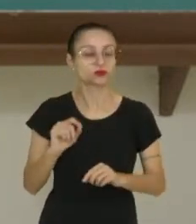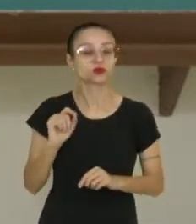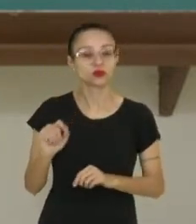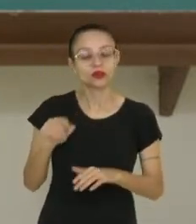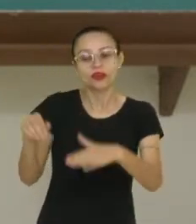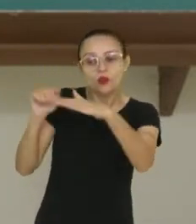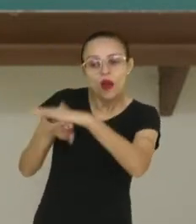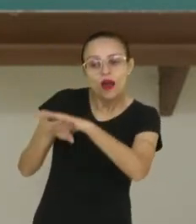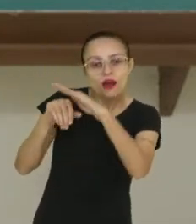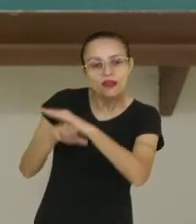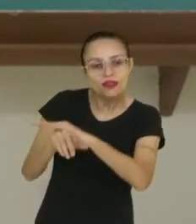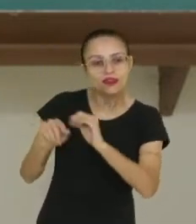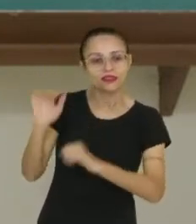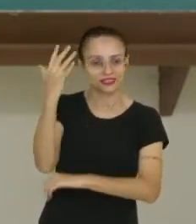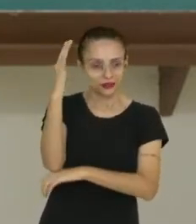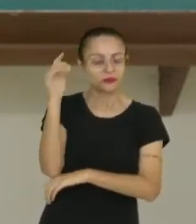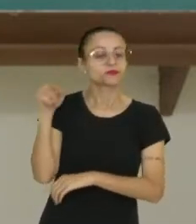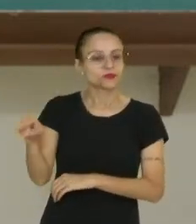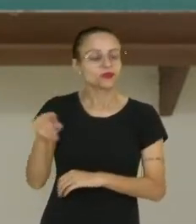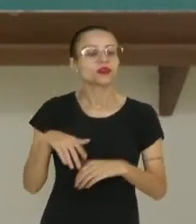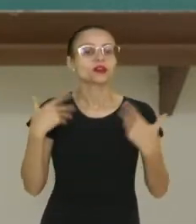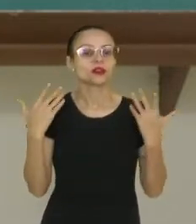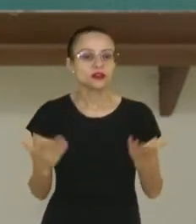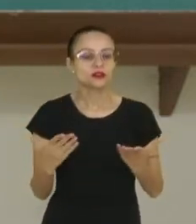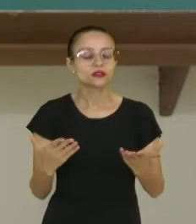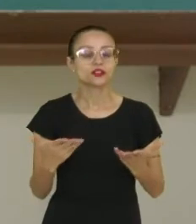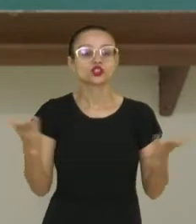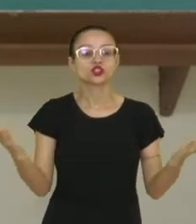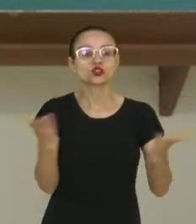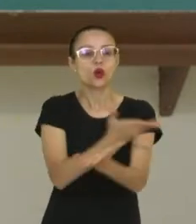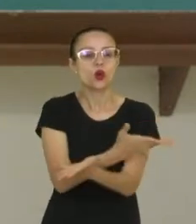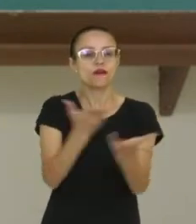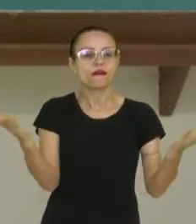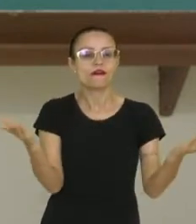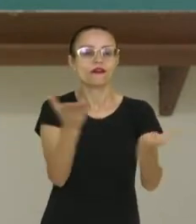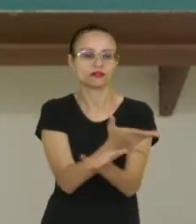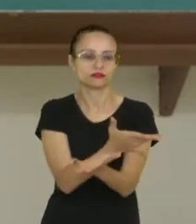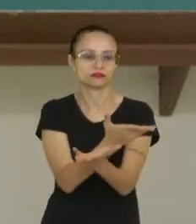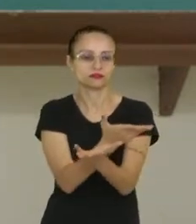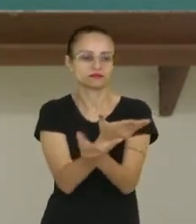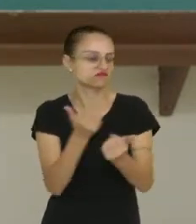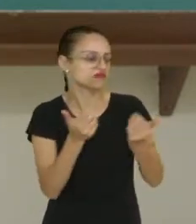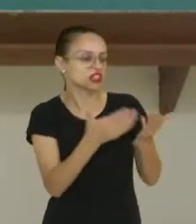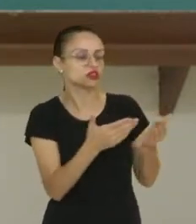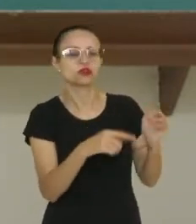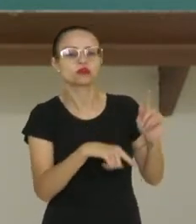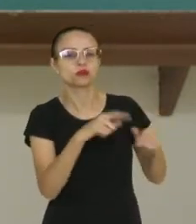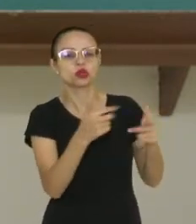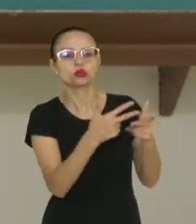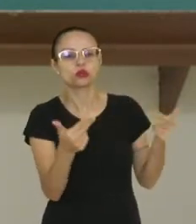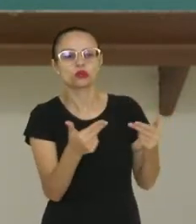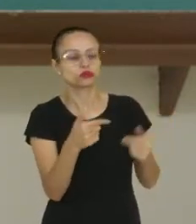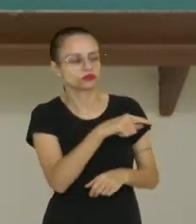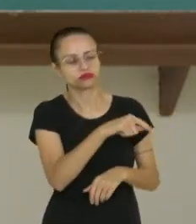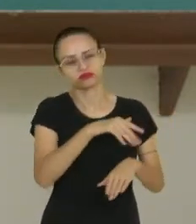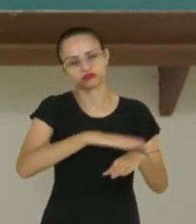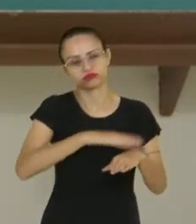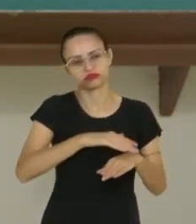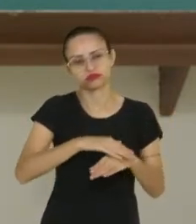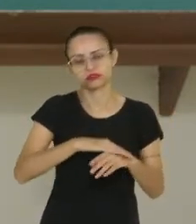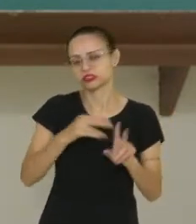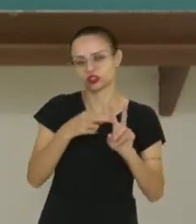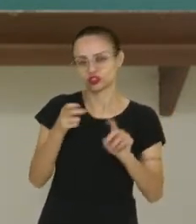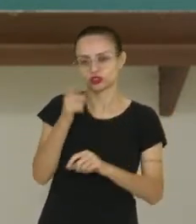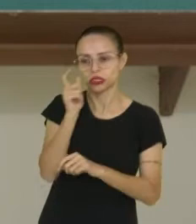seriam armazenadas essas toras, e eles trocariam, dariam bugigangas, dariam produtos que interessavam aos